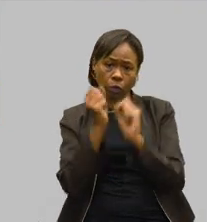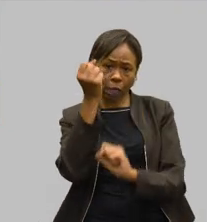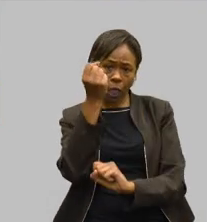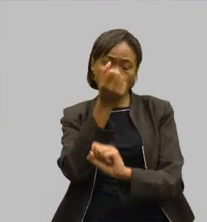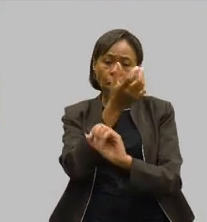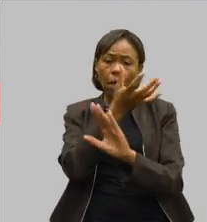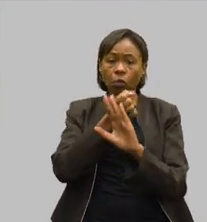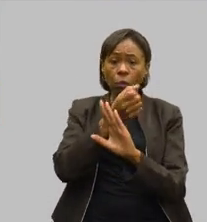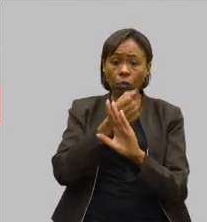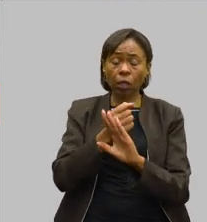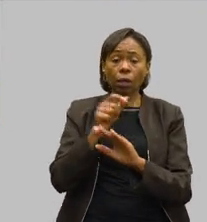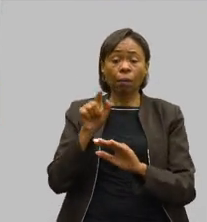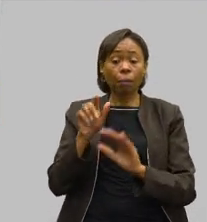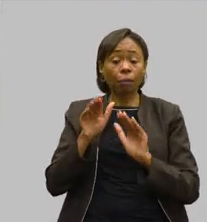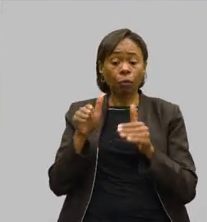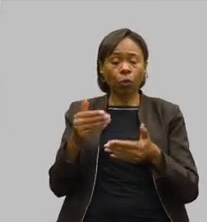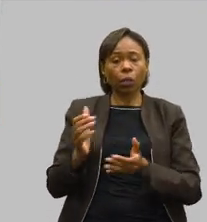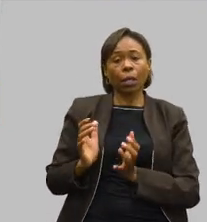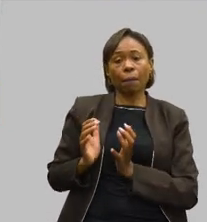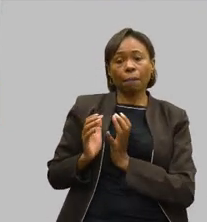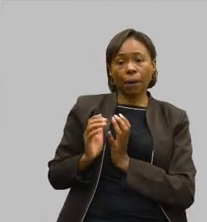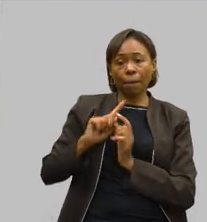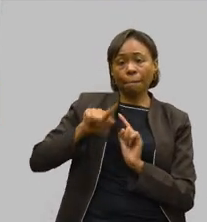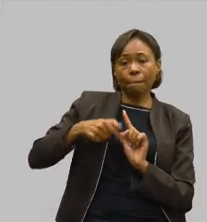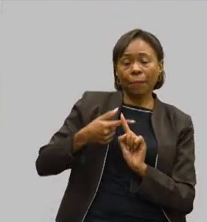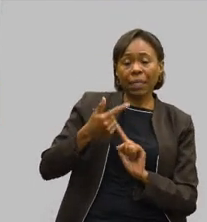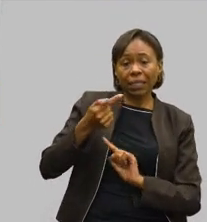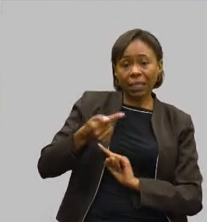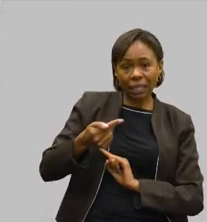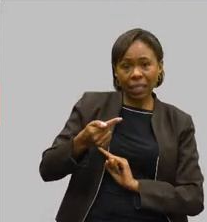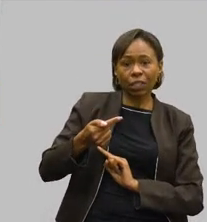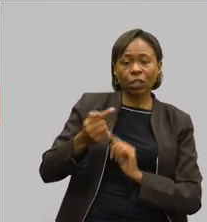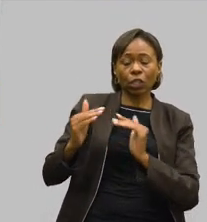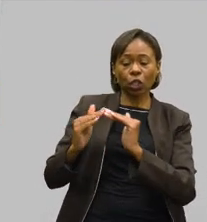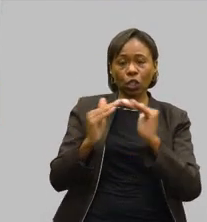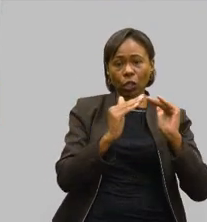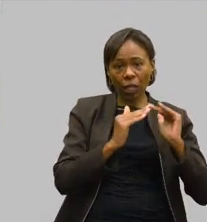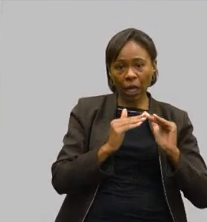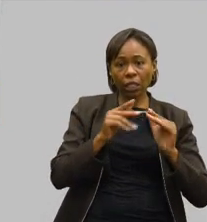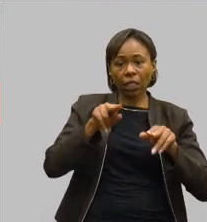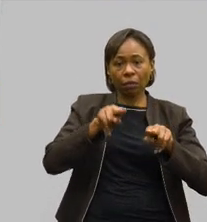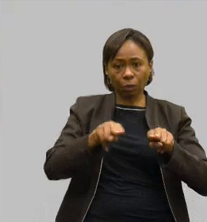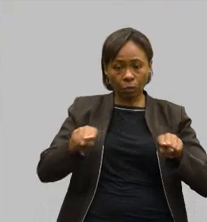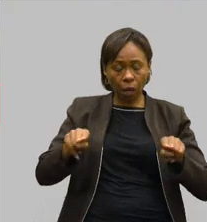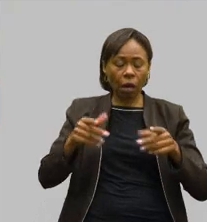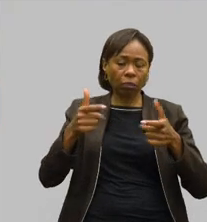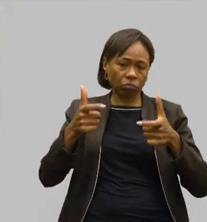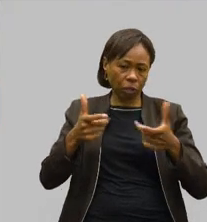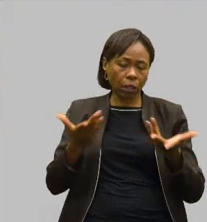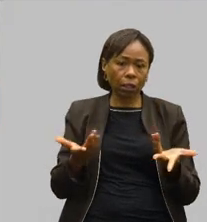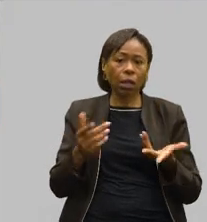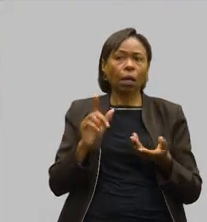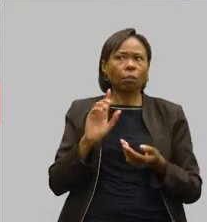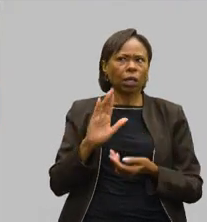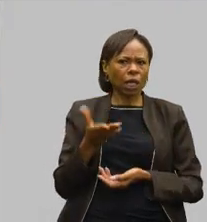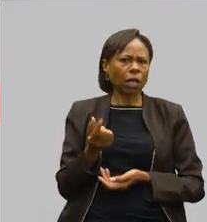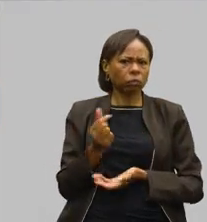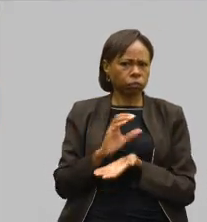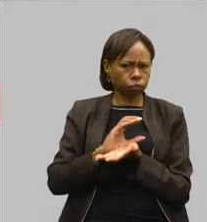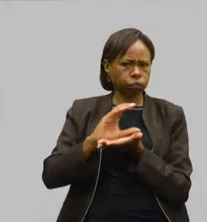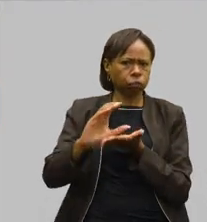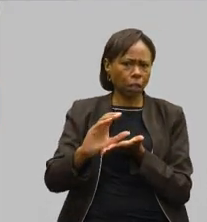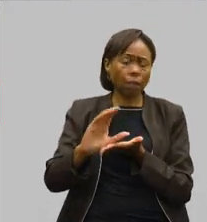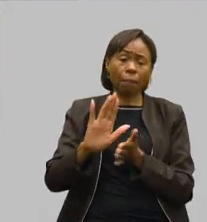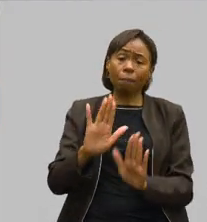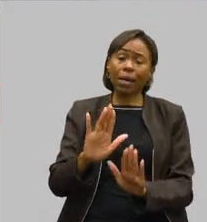sete entidades de longa permanência. Esse dinheiro já está há 45 dias na prefeitura de governador Valadares e aí eles estão com dificuldade de